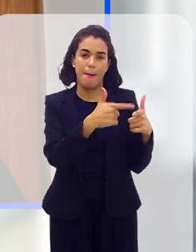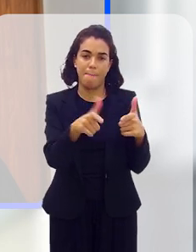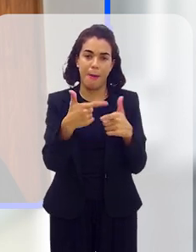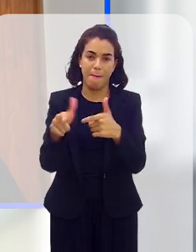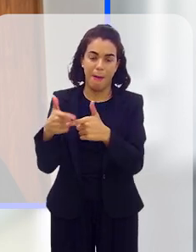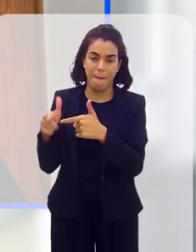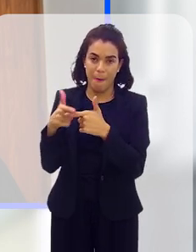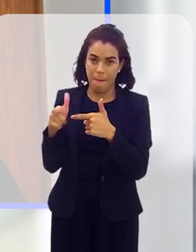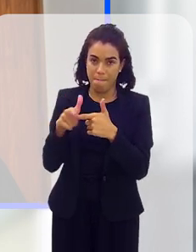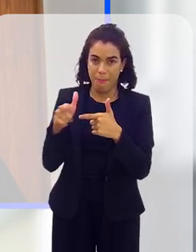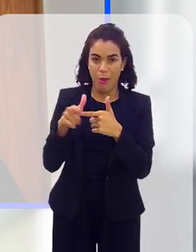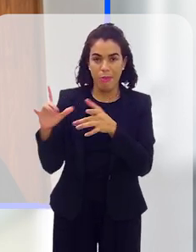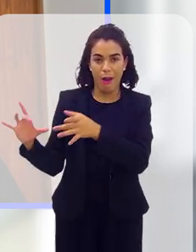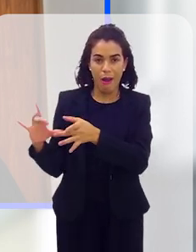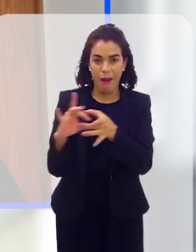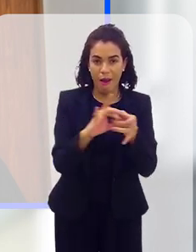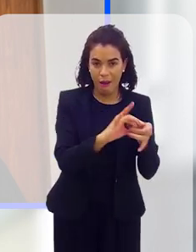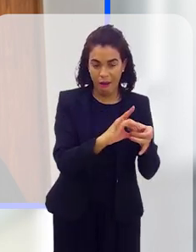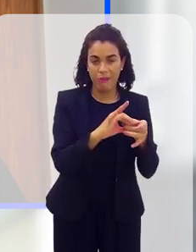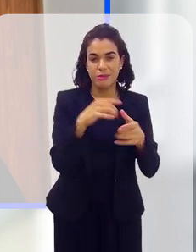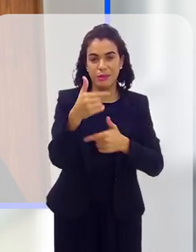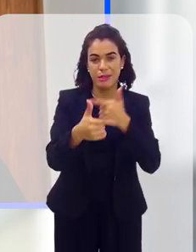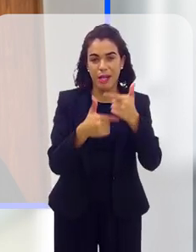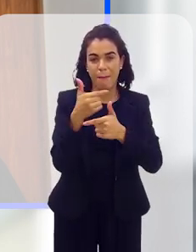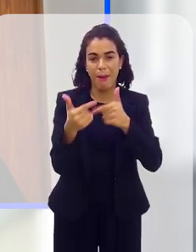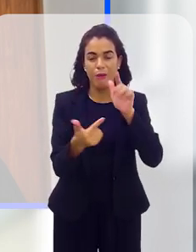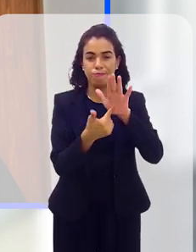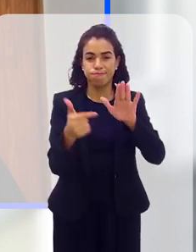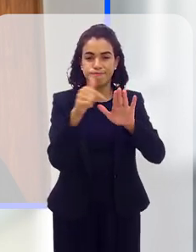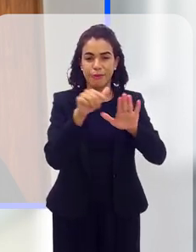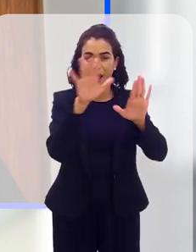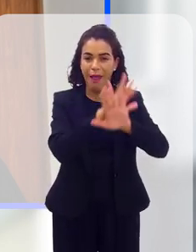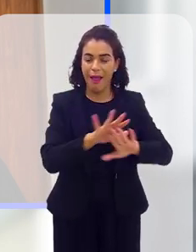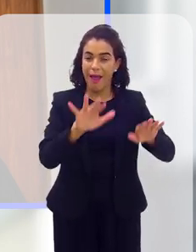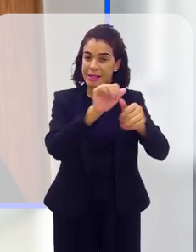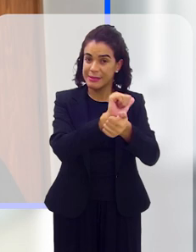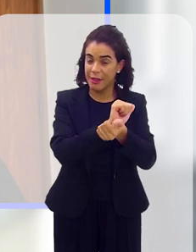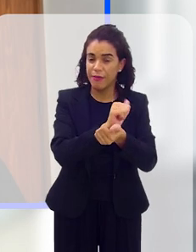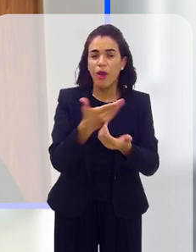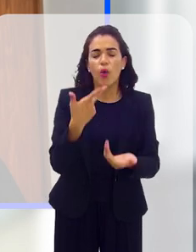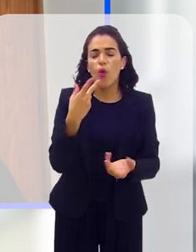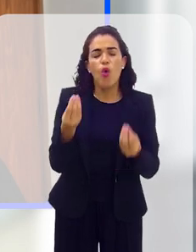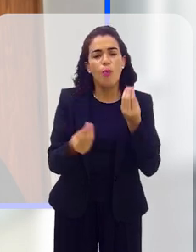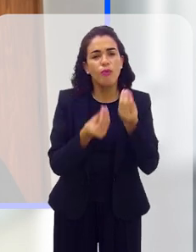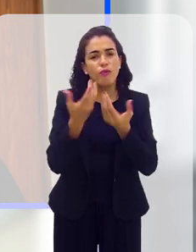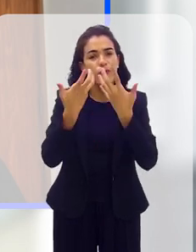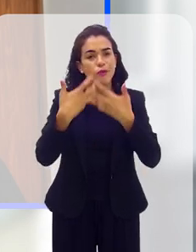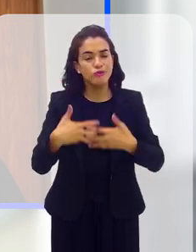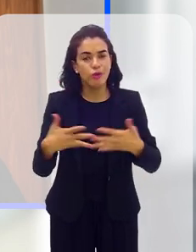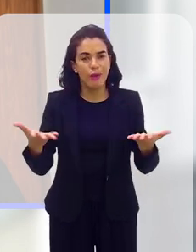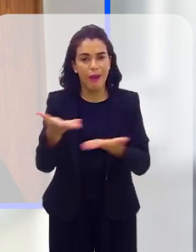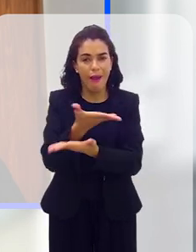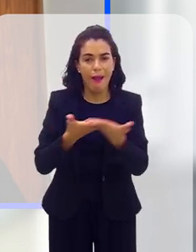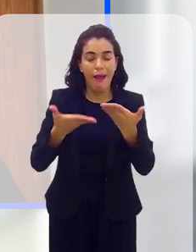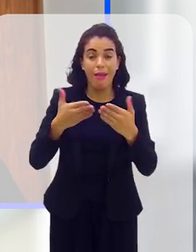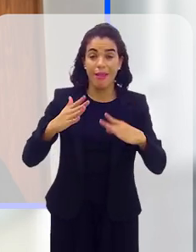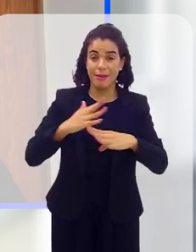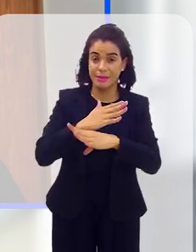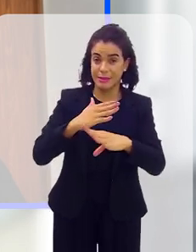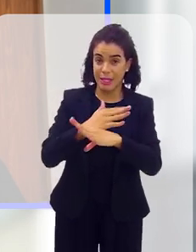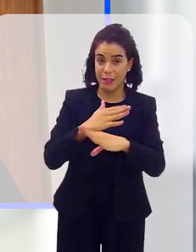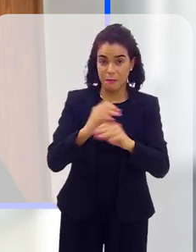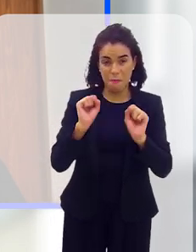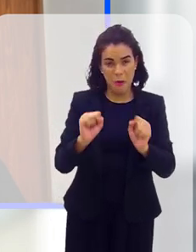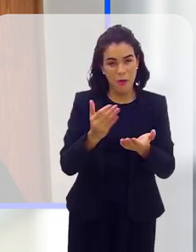alguns problemas nesse sentido. Eu queria que vocês falassem um pouco como é que essa relação no perímetro